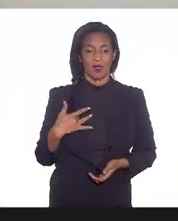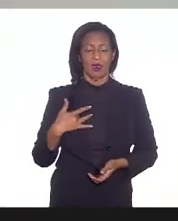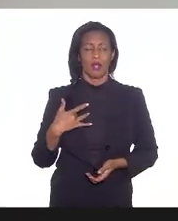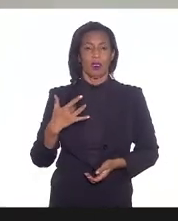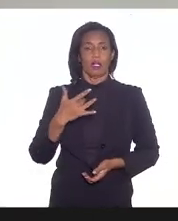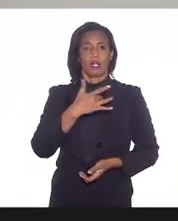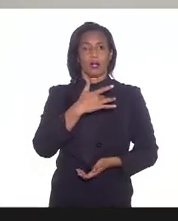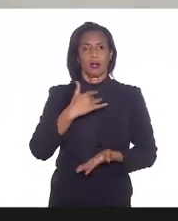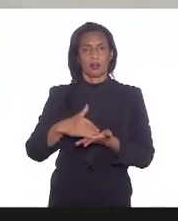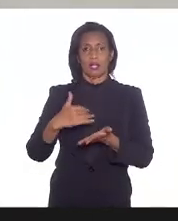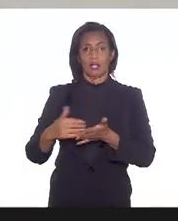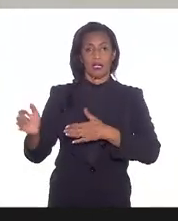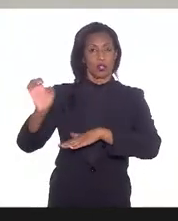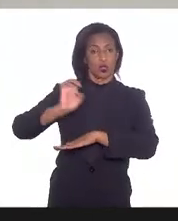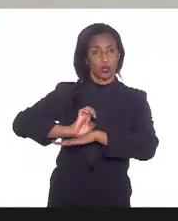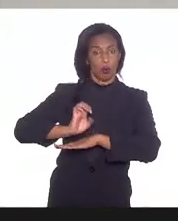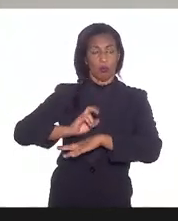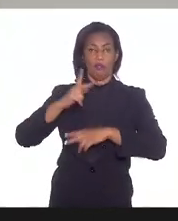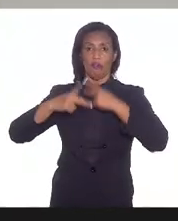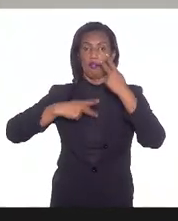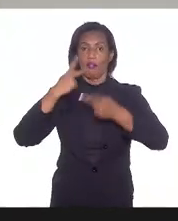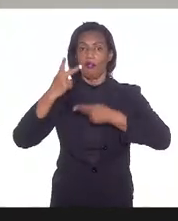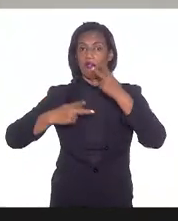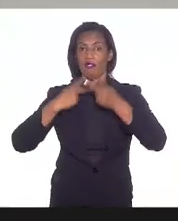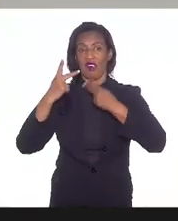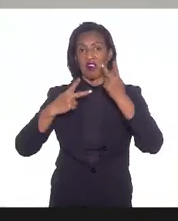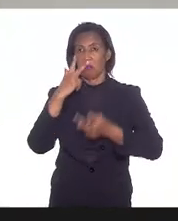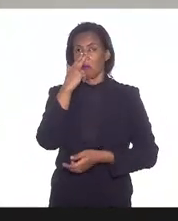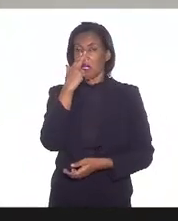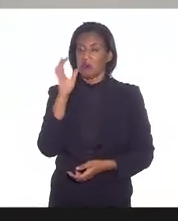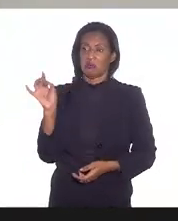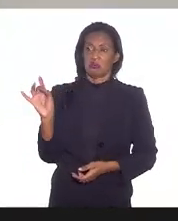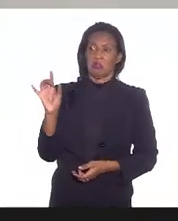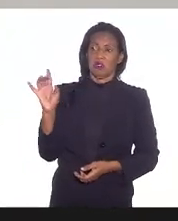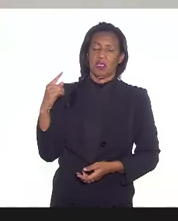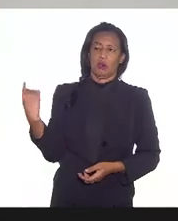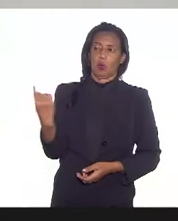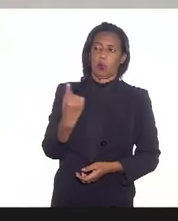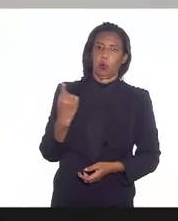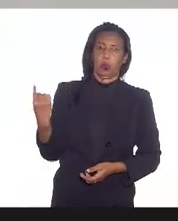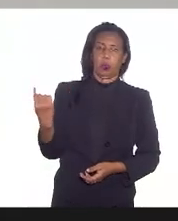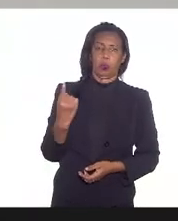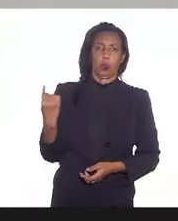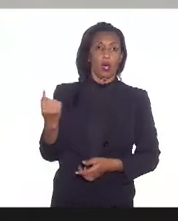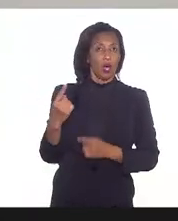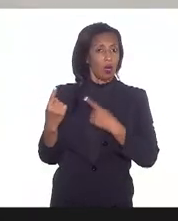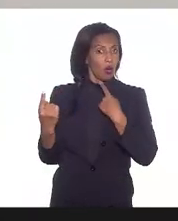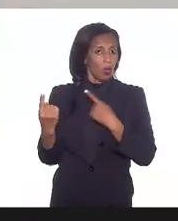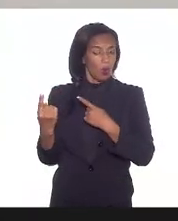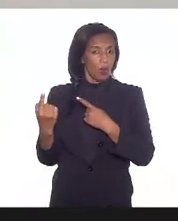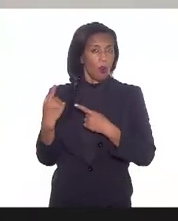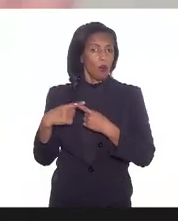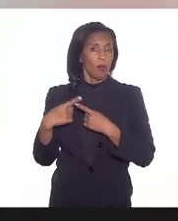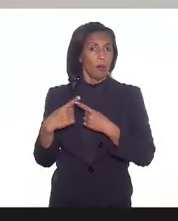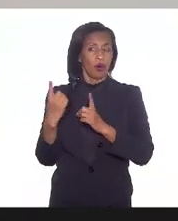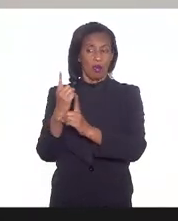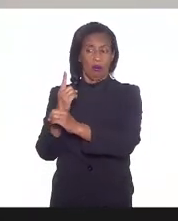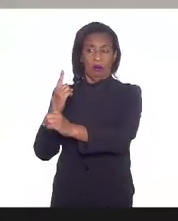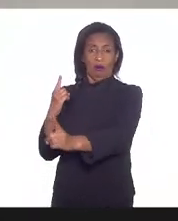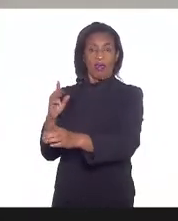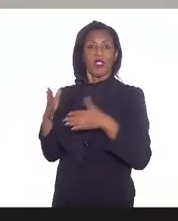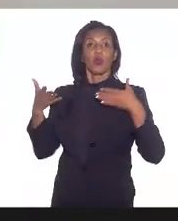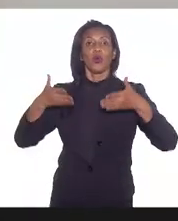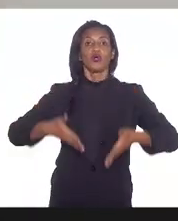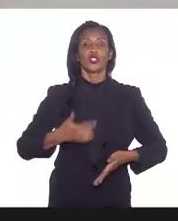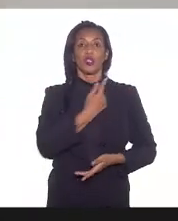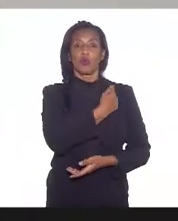Secretaria Estadual enfim falando sozinha porque na verdade dão as recomendações de isolamento e quando chega o governador